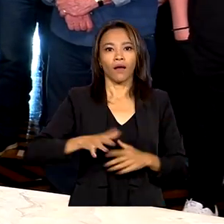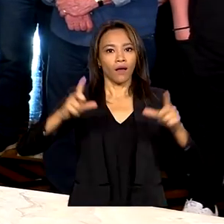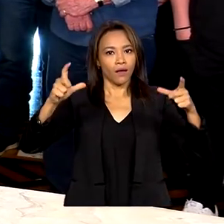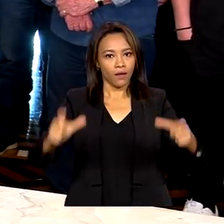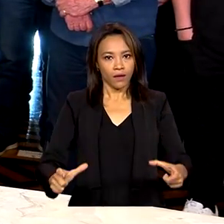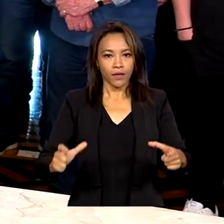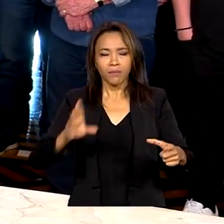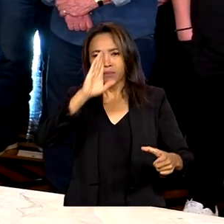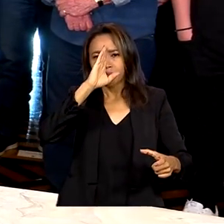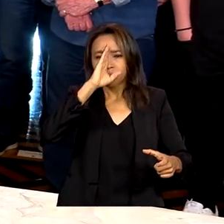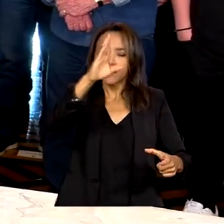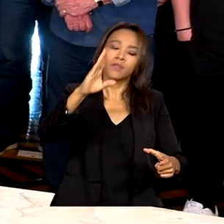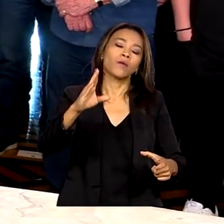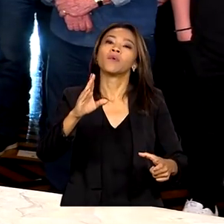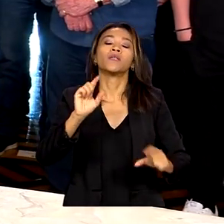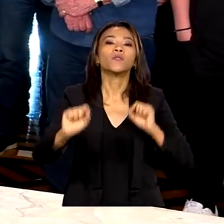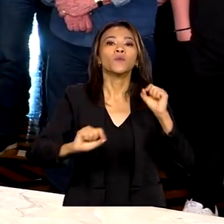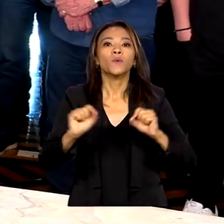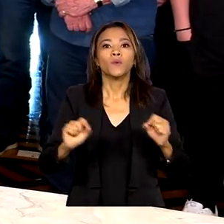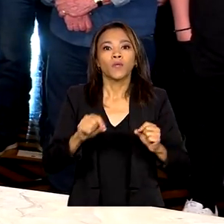principalmente dos órgãos de proteção ambiental. Obrigado. Obrigado.